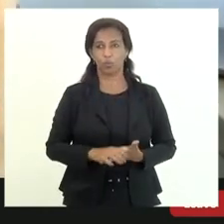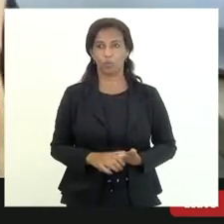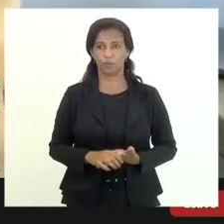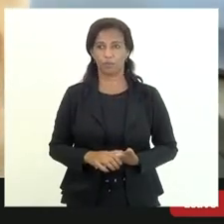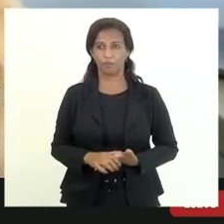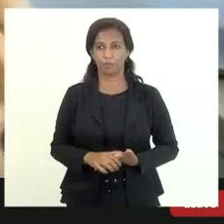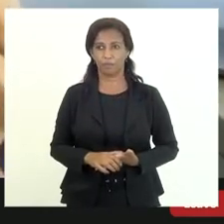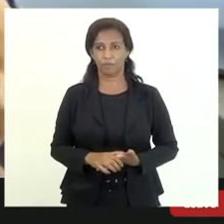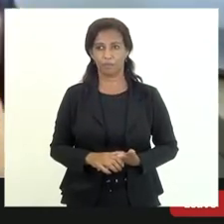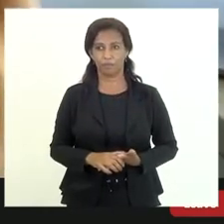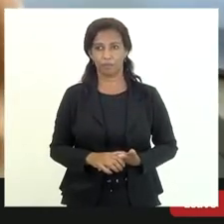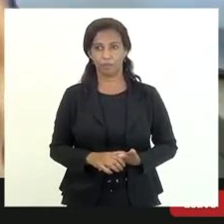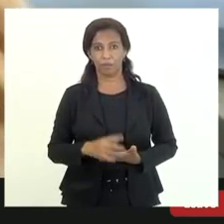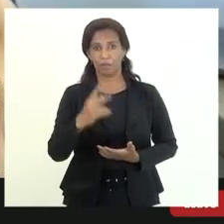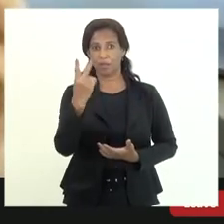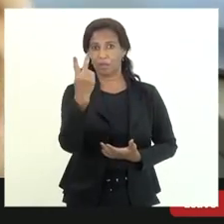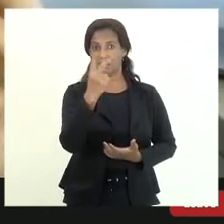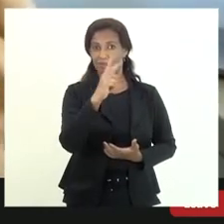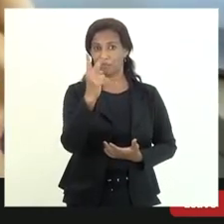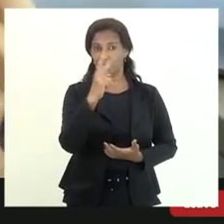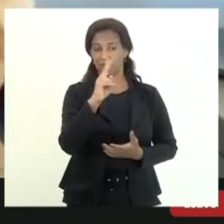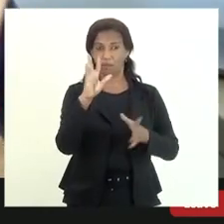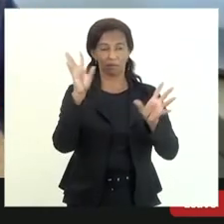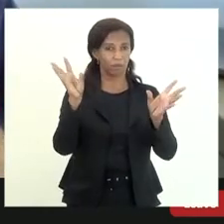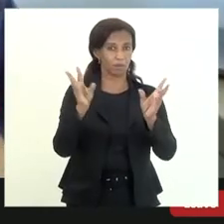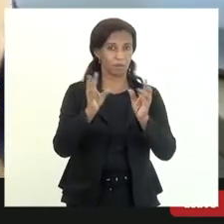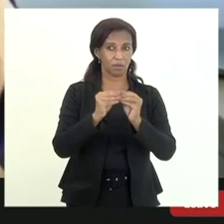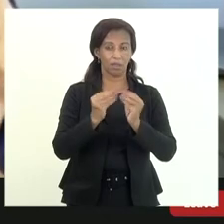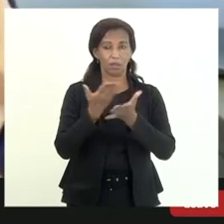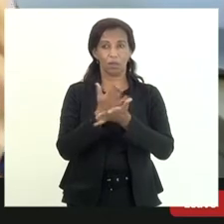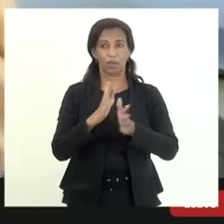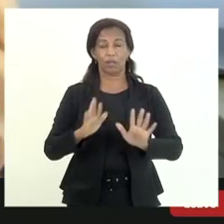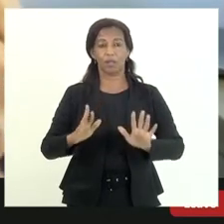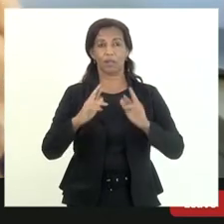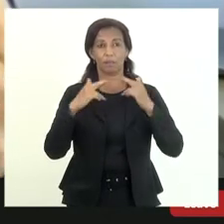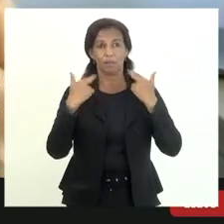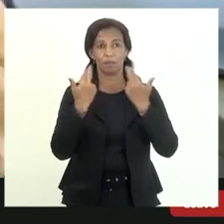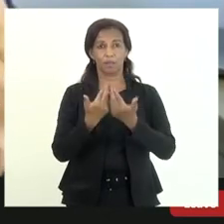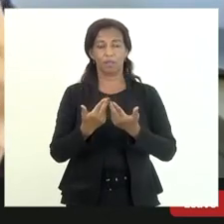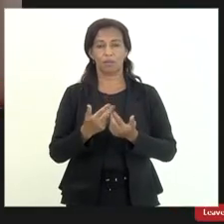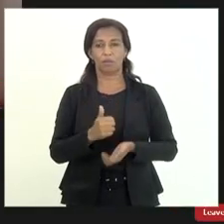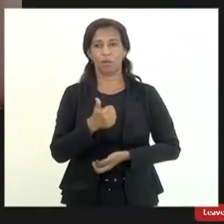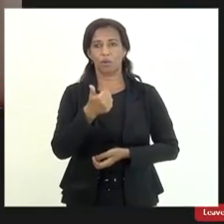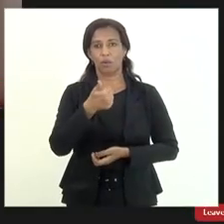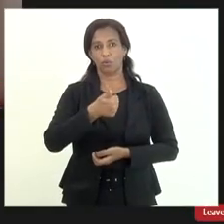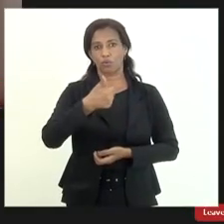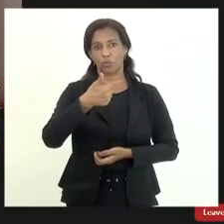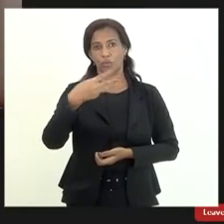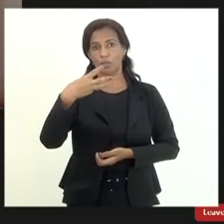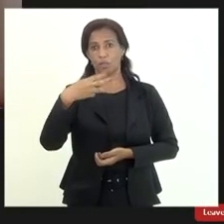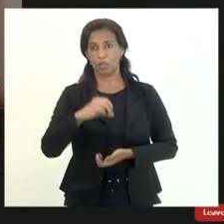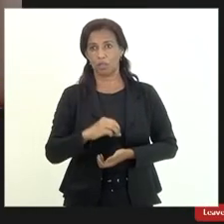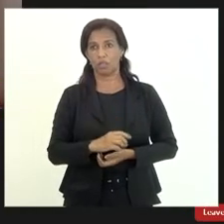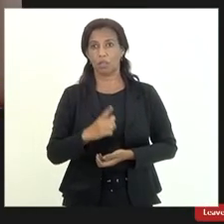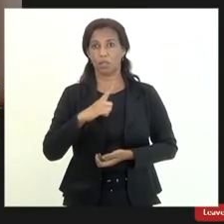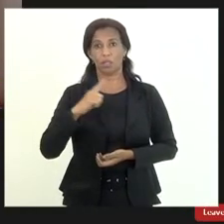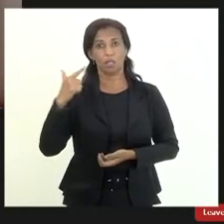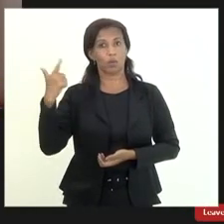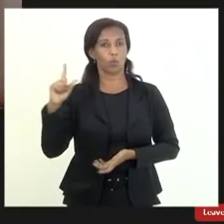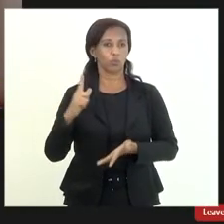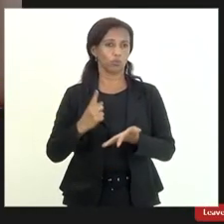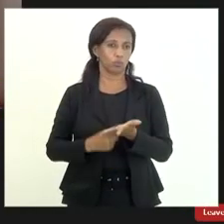aborde essas duas questões para me encerrar porque eu quero acabar às 12h30 porque existem outros